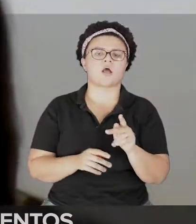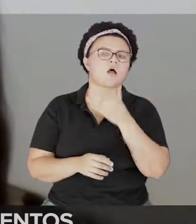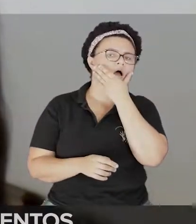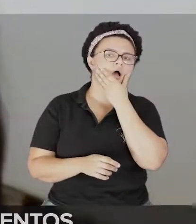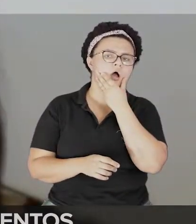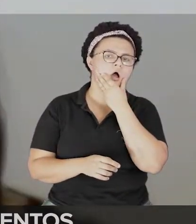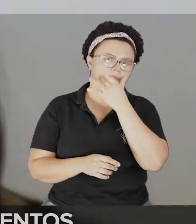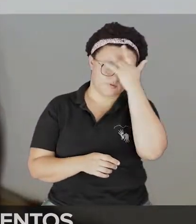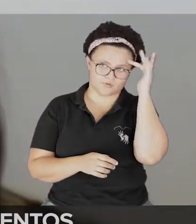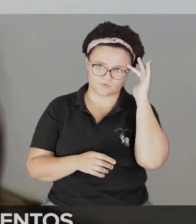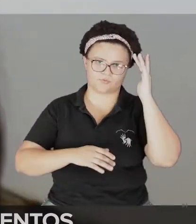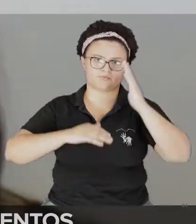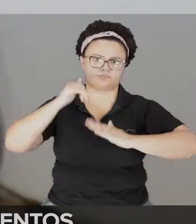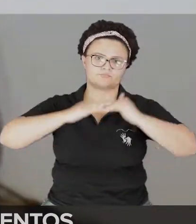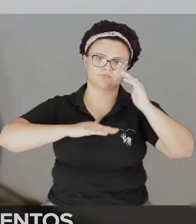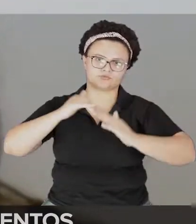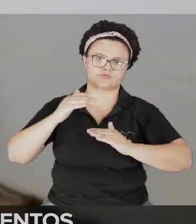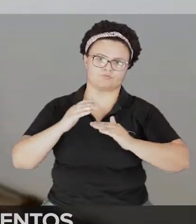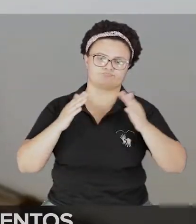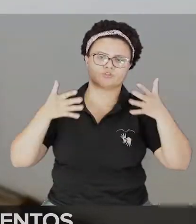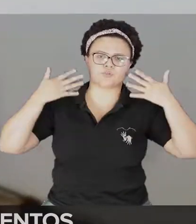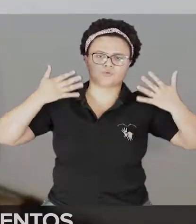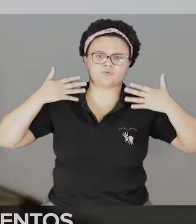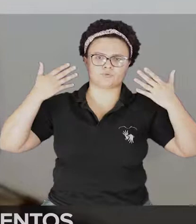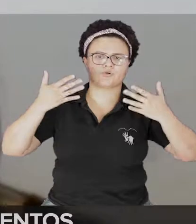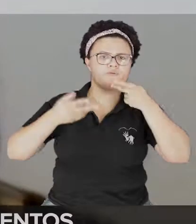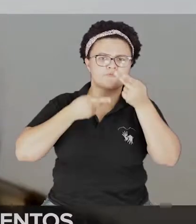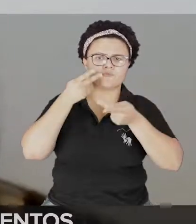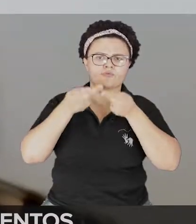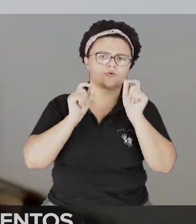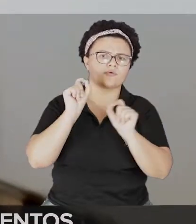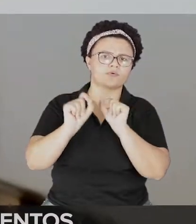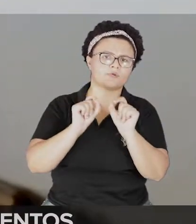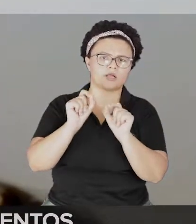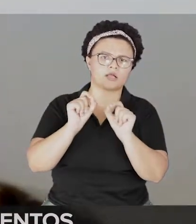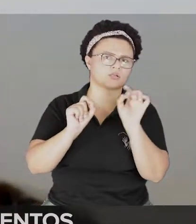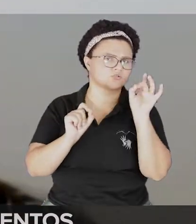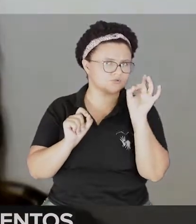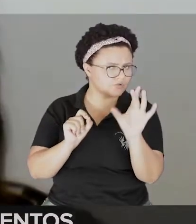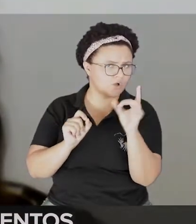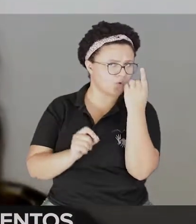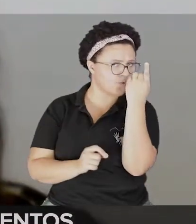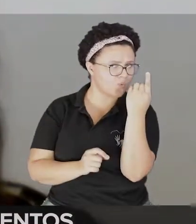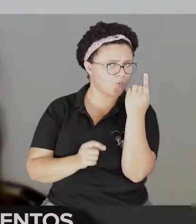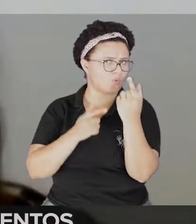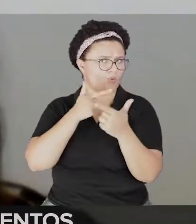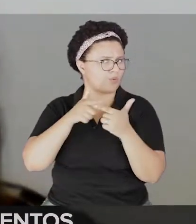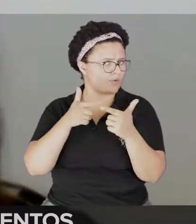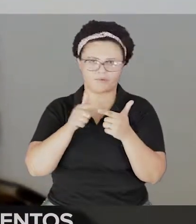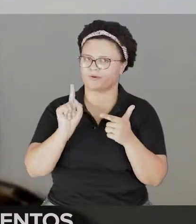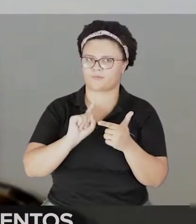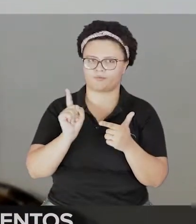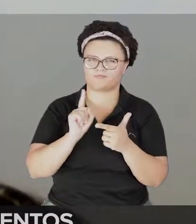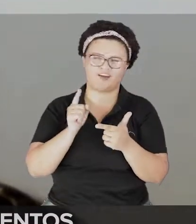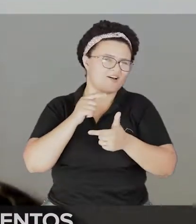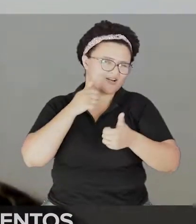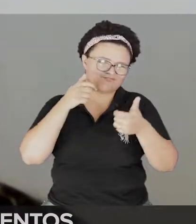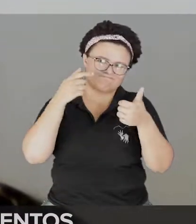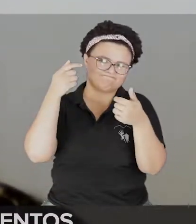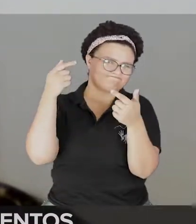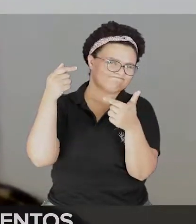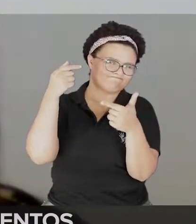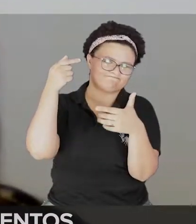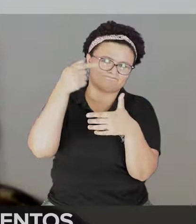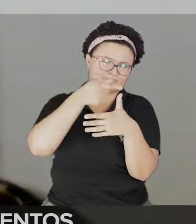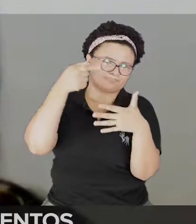Pereira, o aquecimento sentido pela população não está ligado apenas a um fator. Uma combinação de fatores coordenam